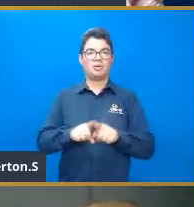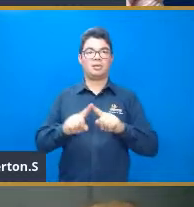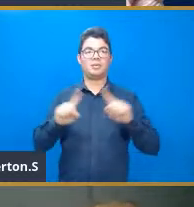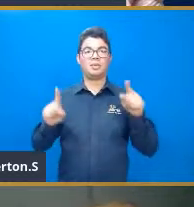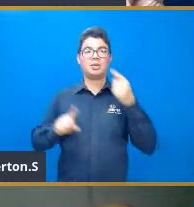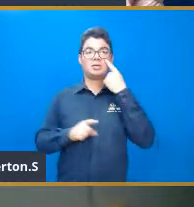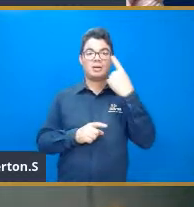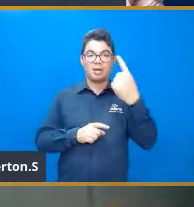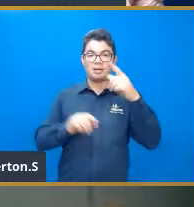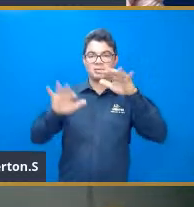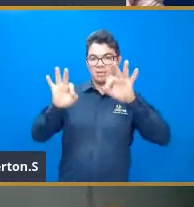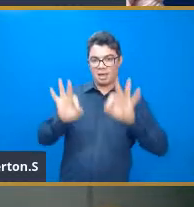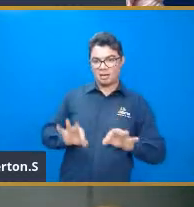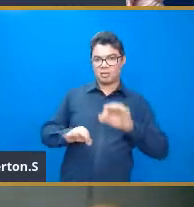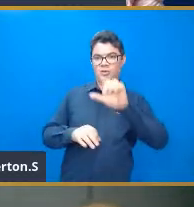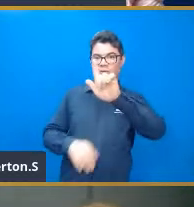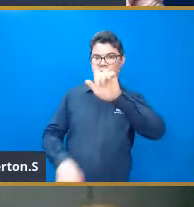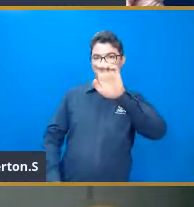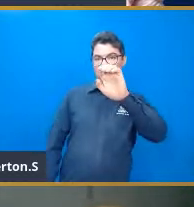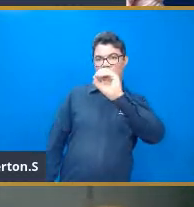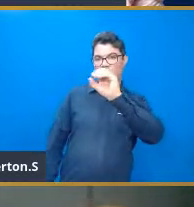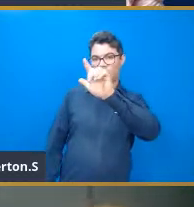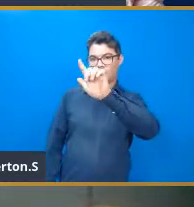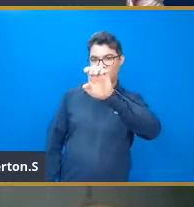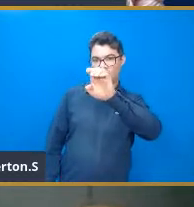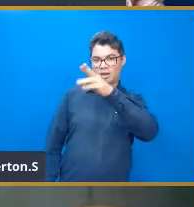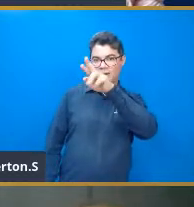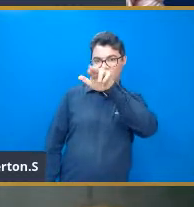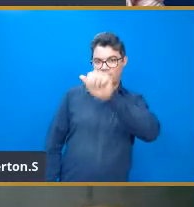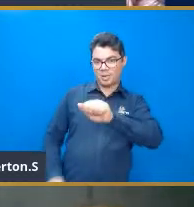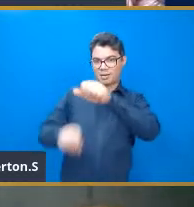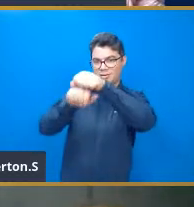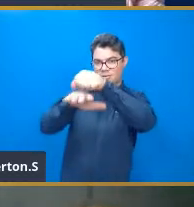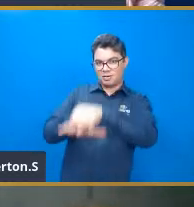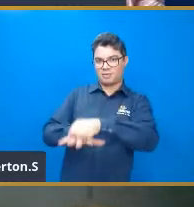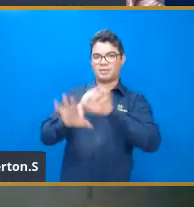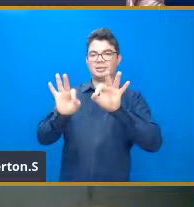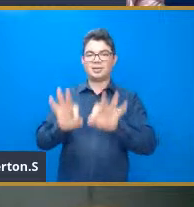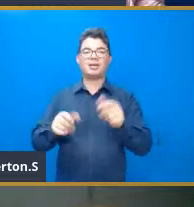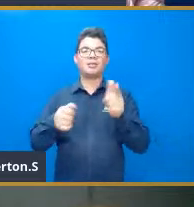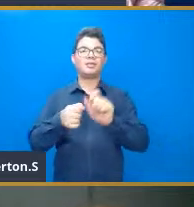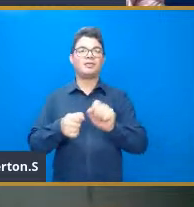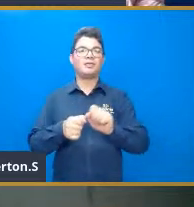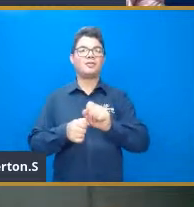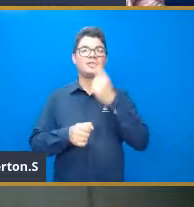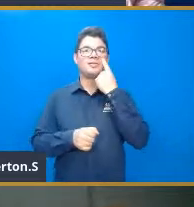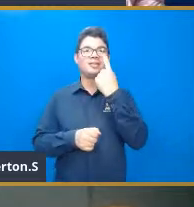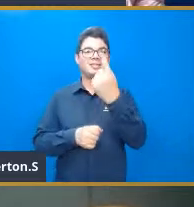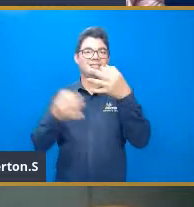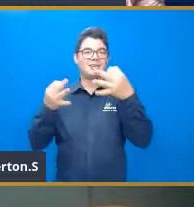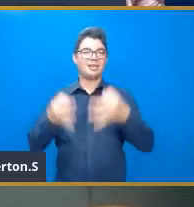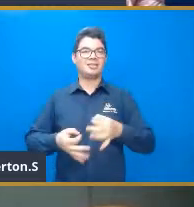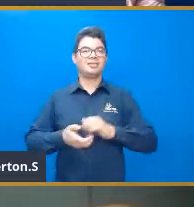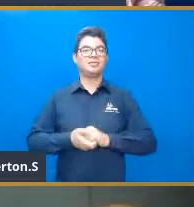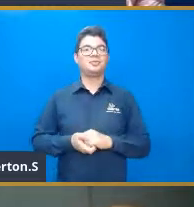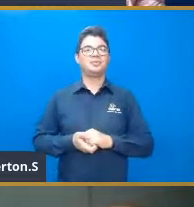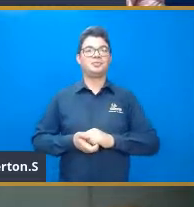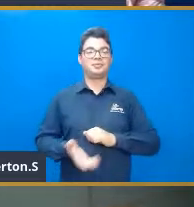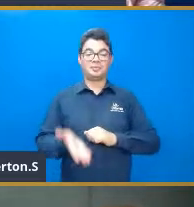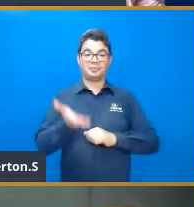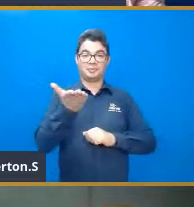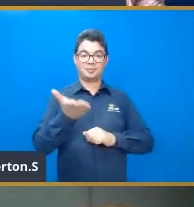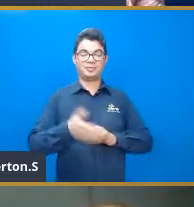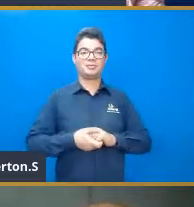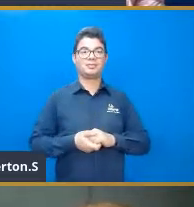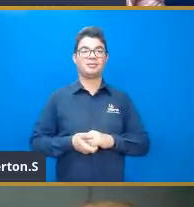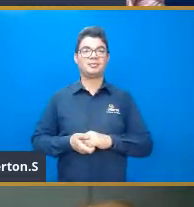GeoGebra está certinho. Onde está escrito lá, regressão exponencial ali na caixa de entrada, ele está feito de uma forma correta. Então, só tomar cuidado com esse detalhe ali. Bom,